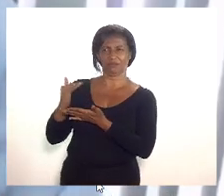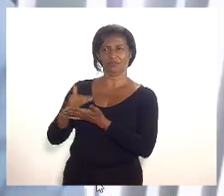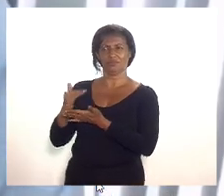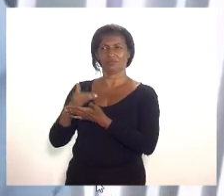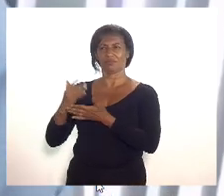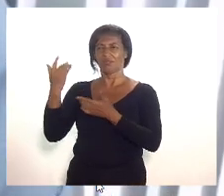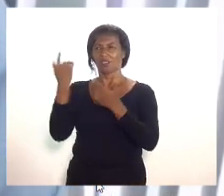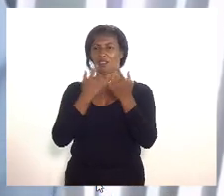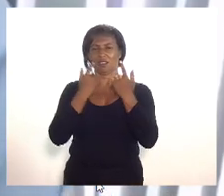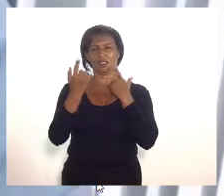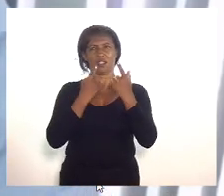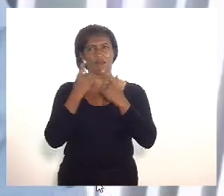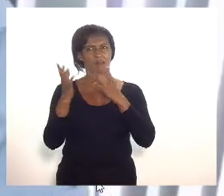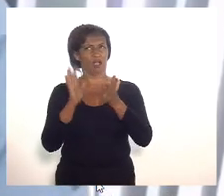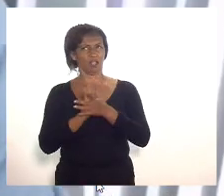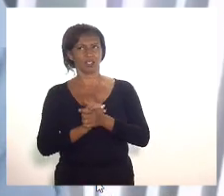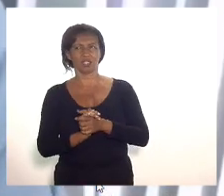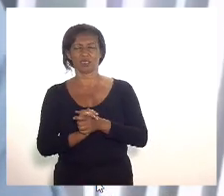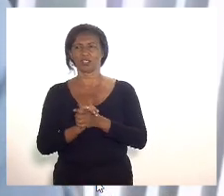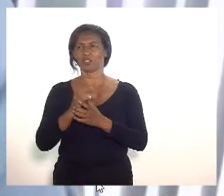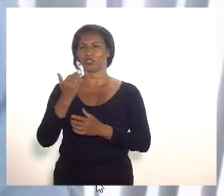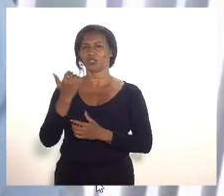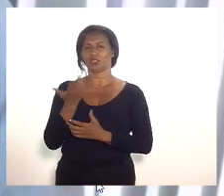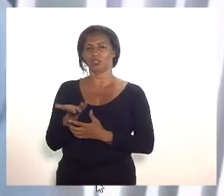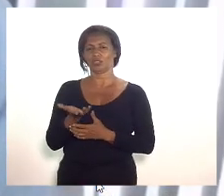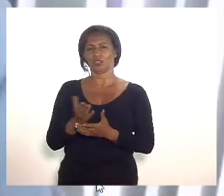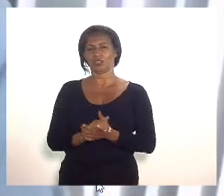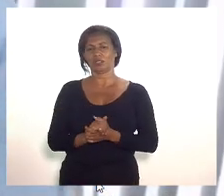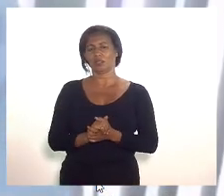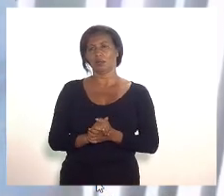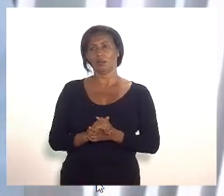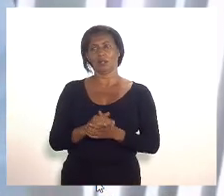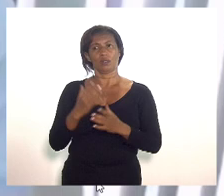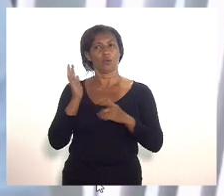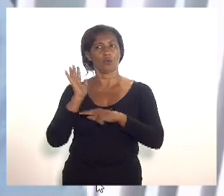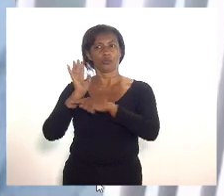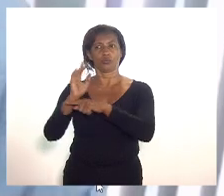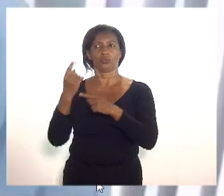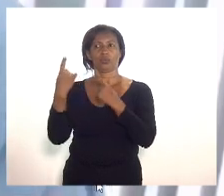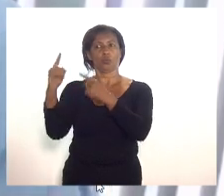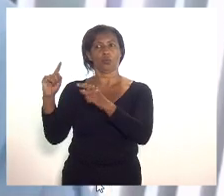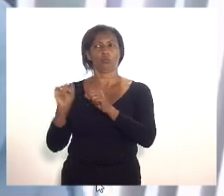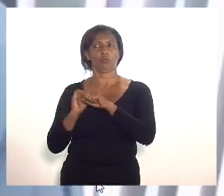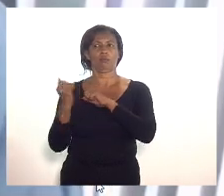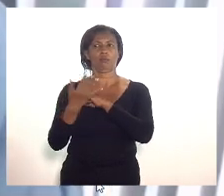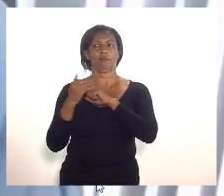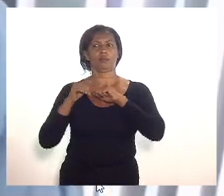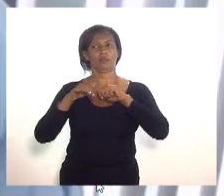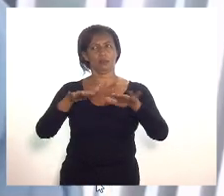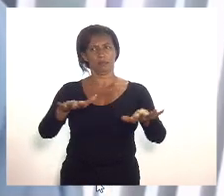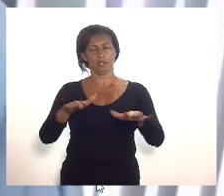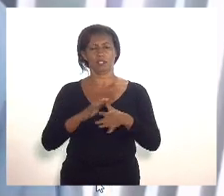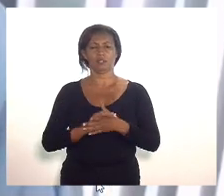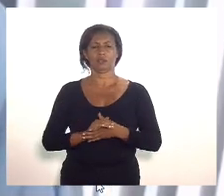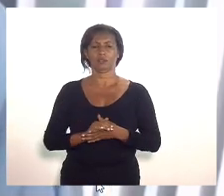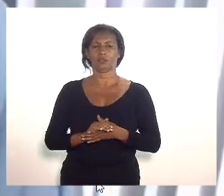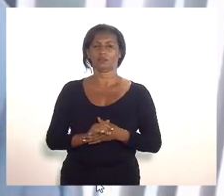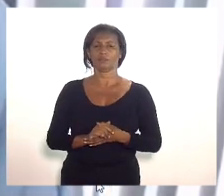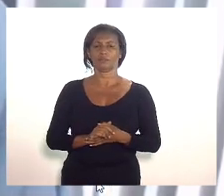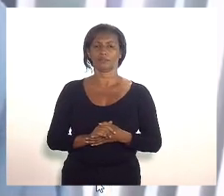às vezes acalorados que a gente faz sobre as melhores alternativas para enfrentar a pandemia portanto deixo aqui de saída essa